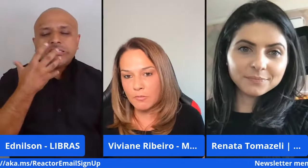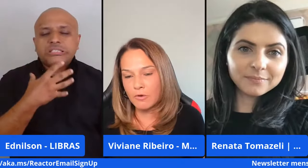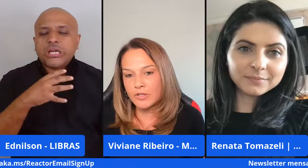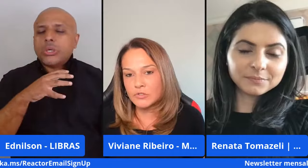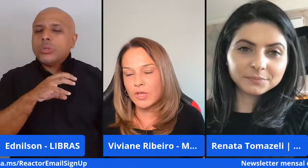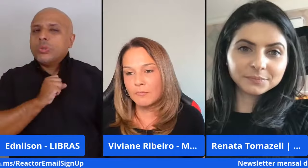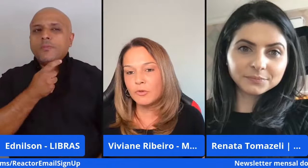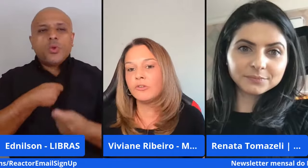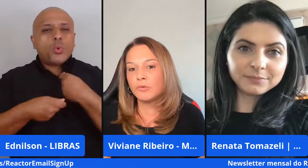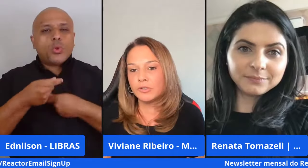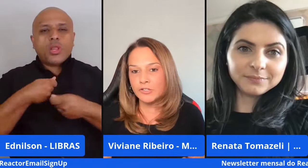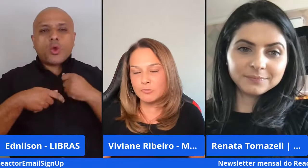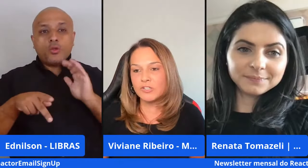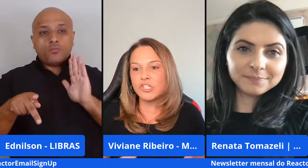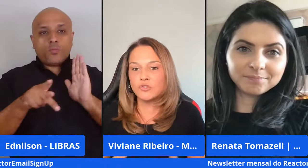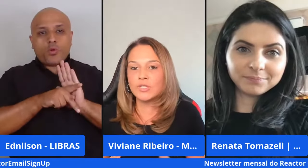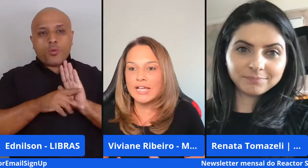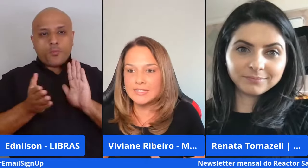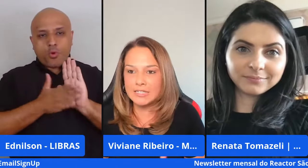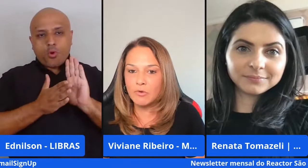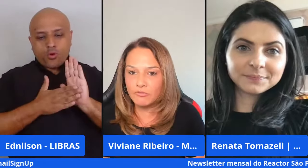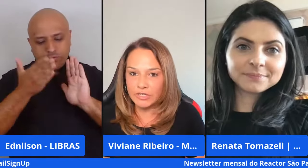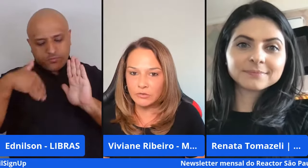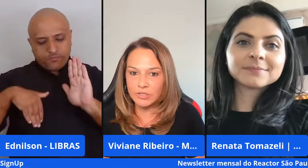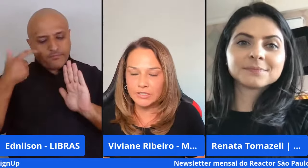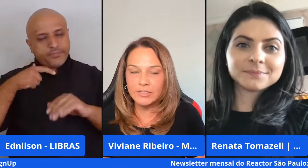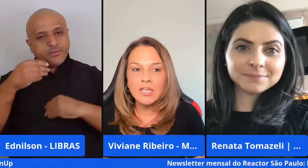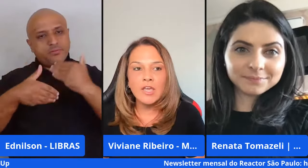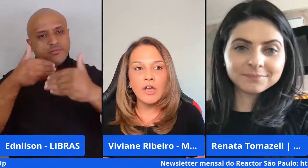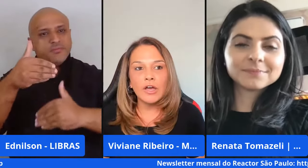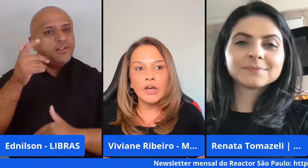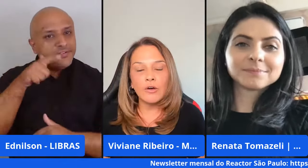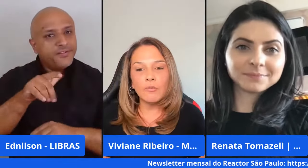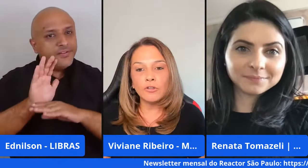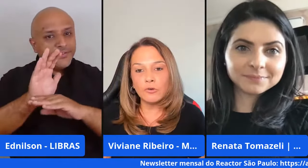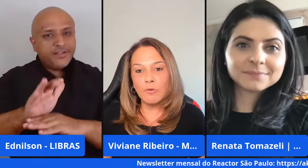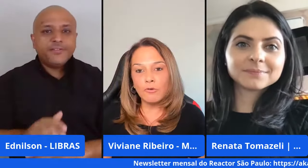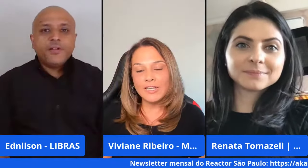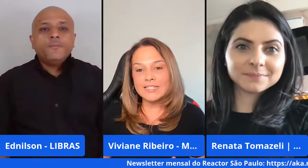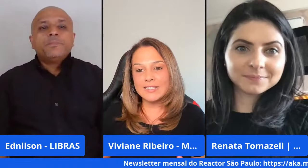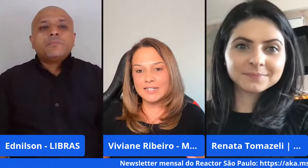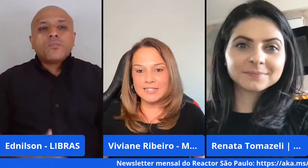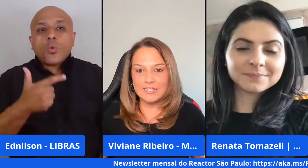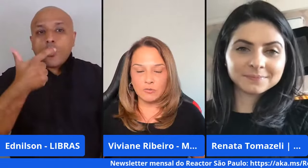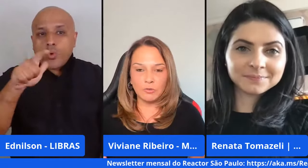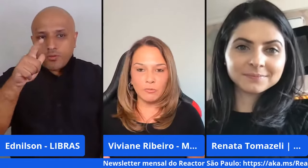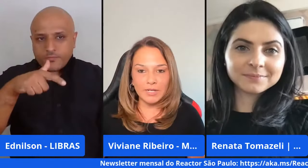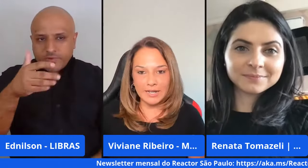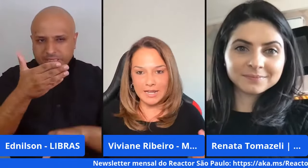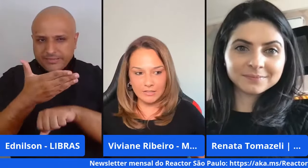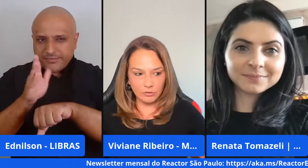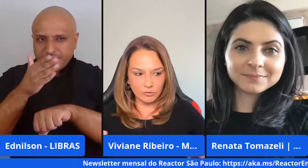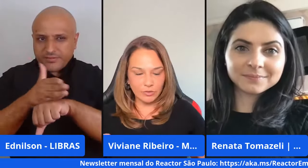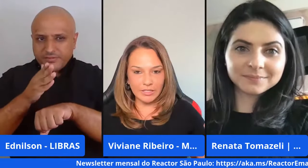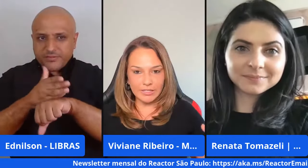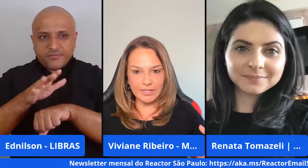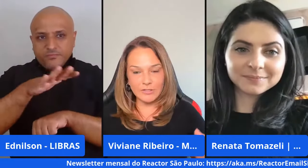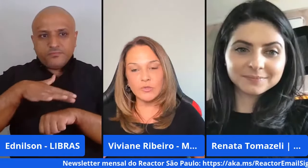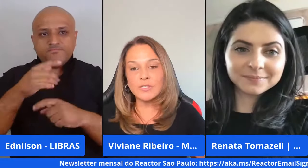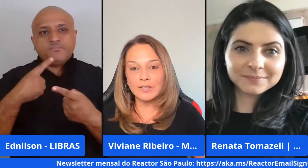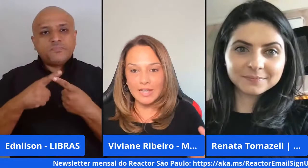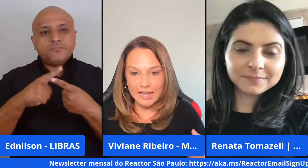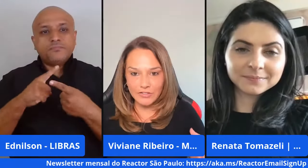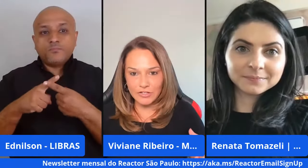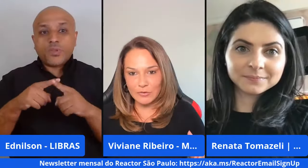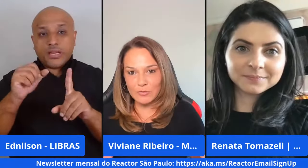seu propósito é muito importante para te ajudar a seguir movendo né um outro ponto é esse exercício porque o mercado e